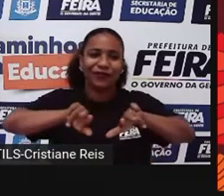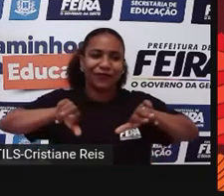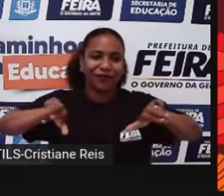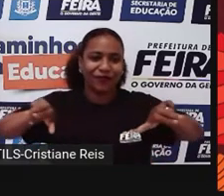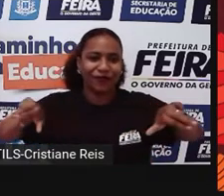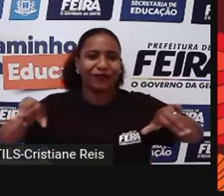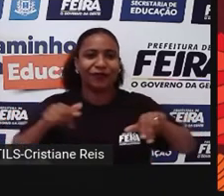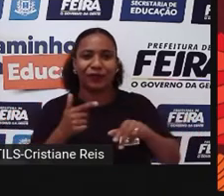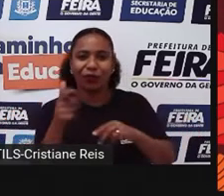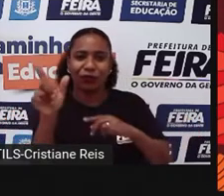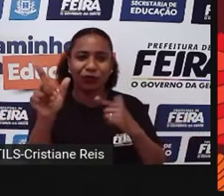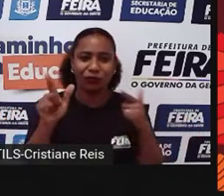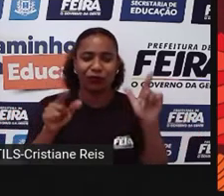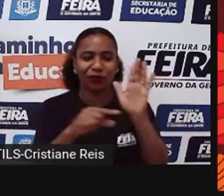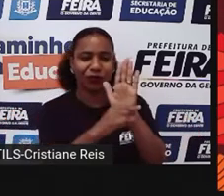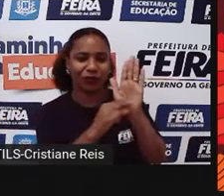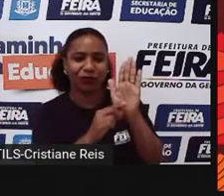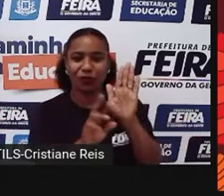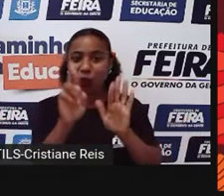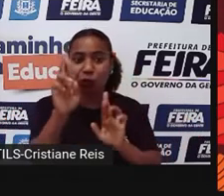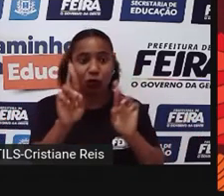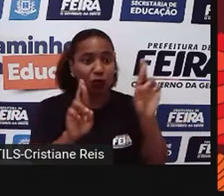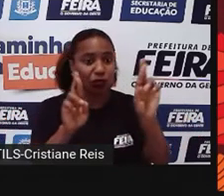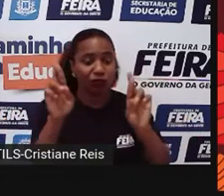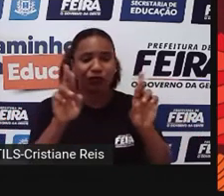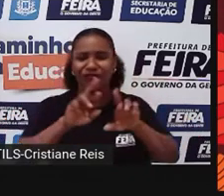autores Canclini, né?